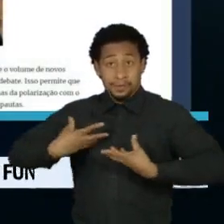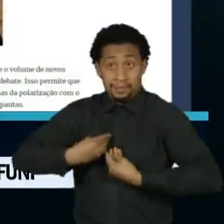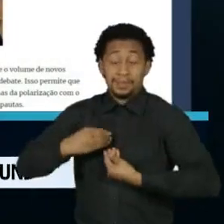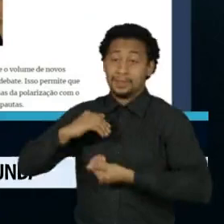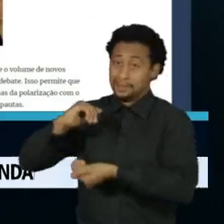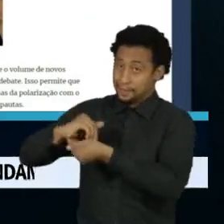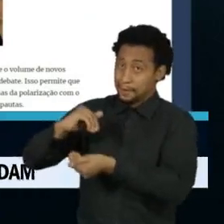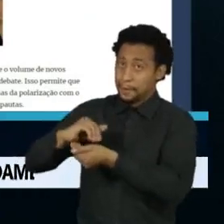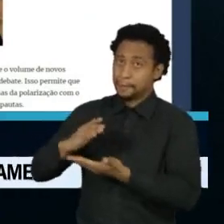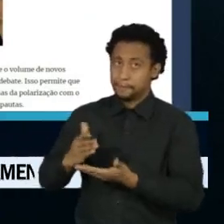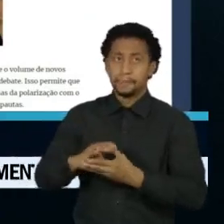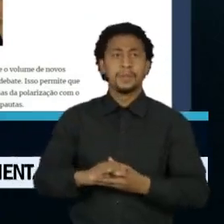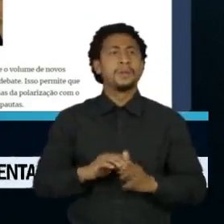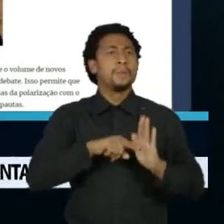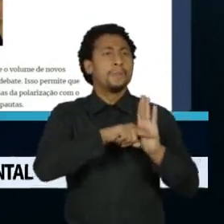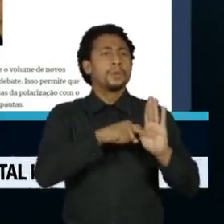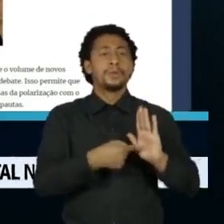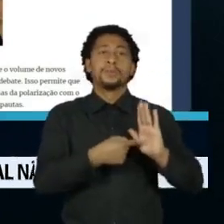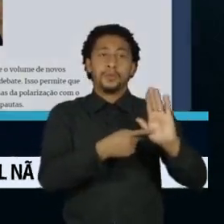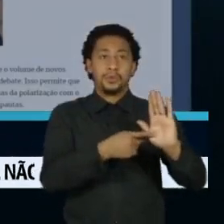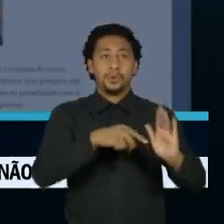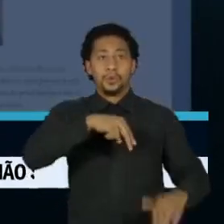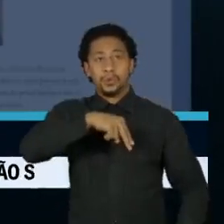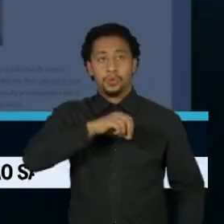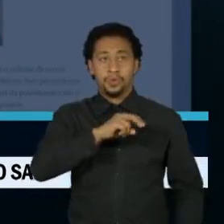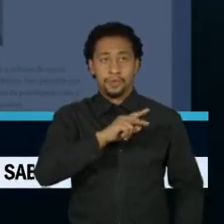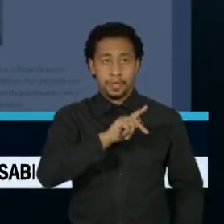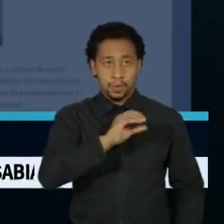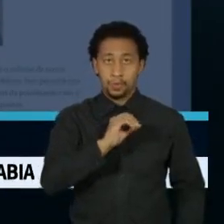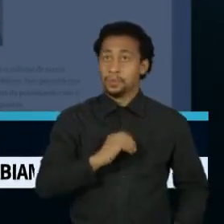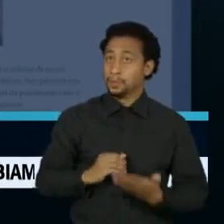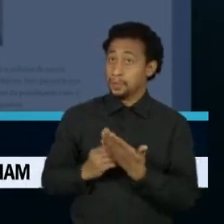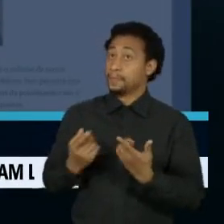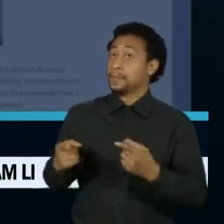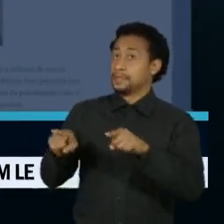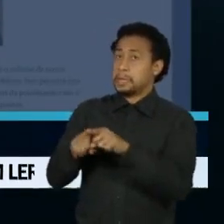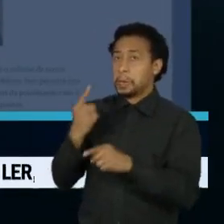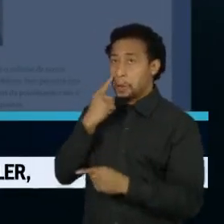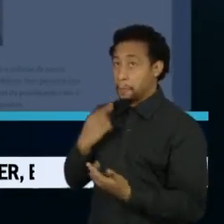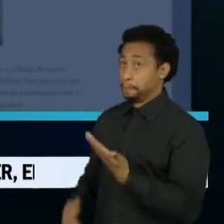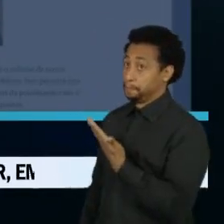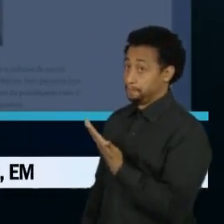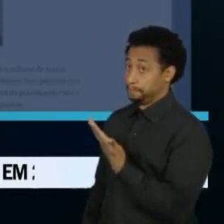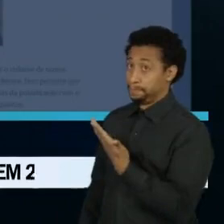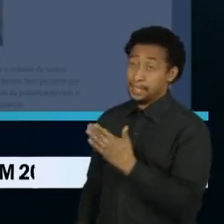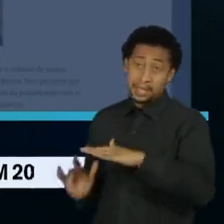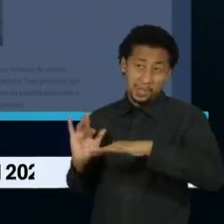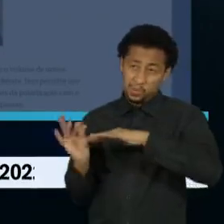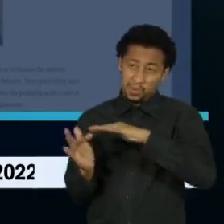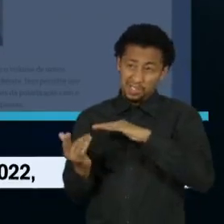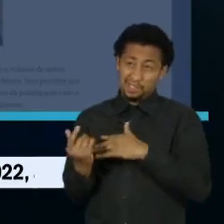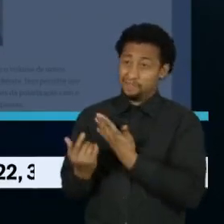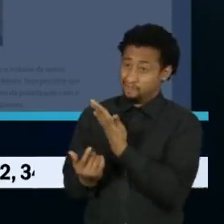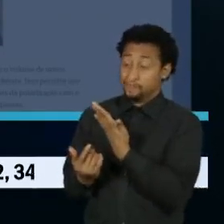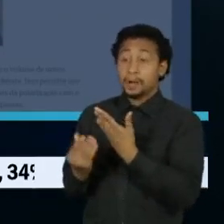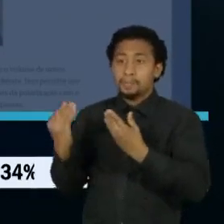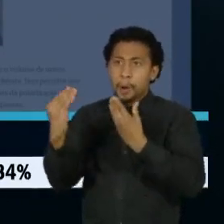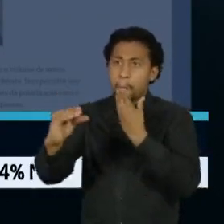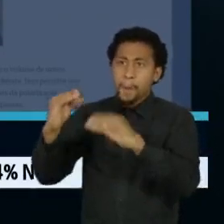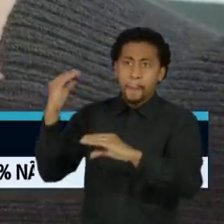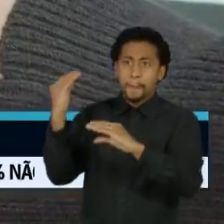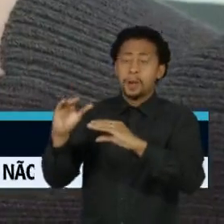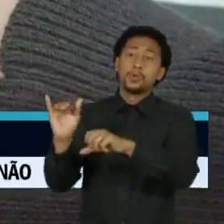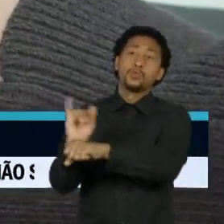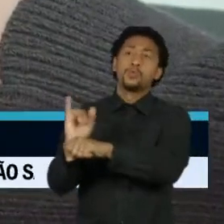O levantamento foi feito pela Novelo Data, em parceria com essa tal rede social, a partir de publicações no